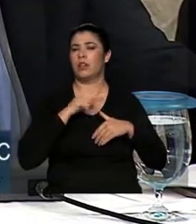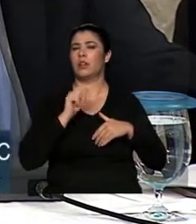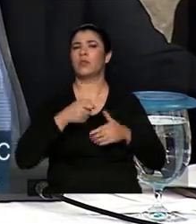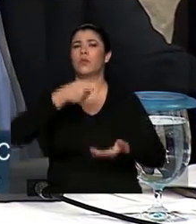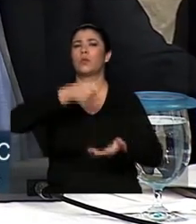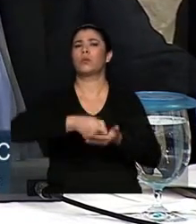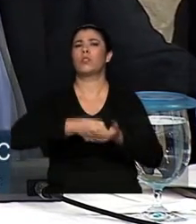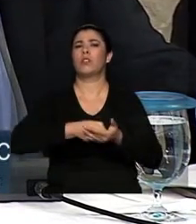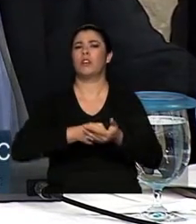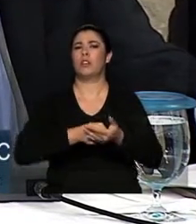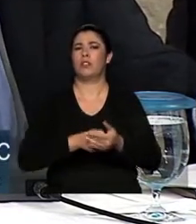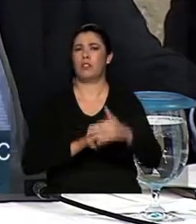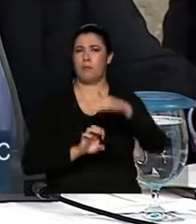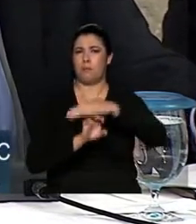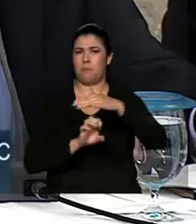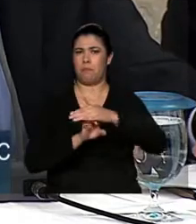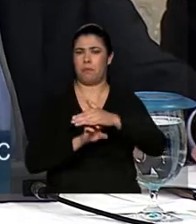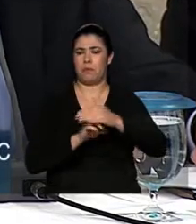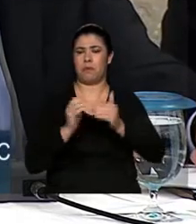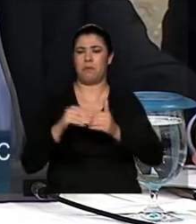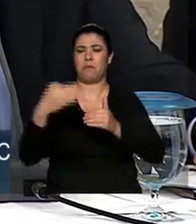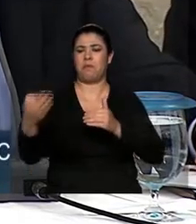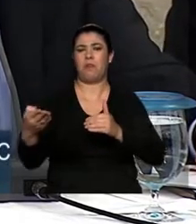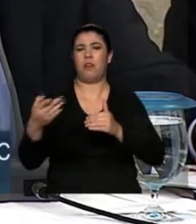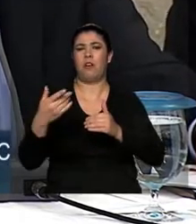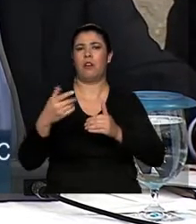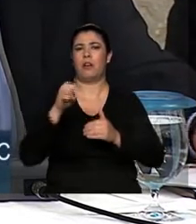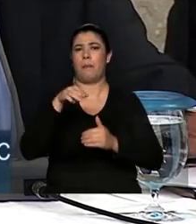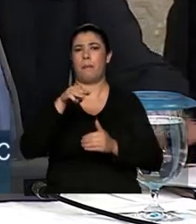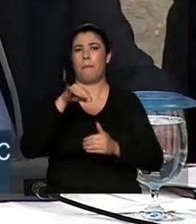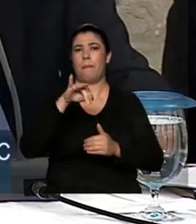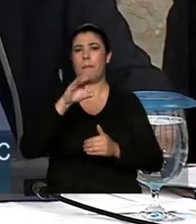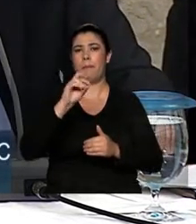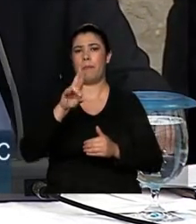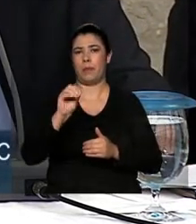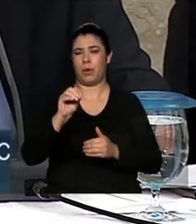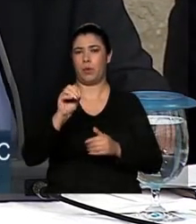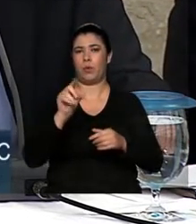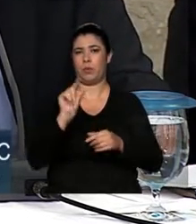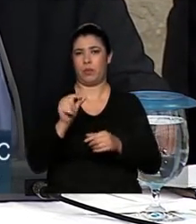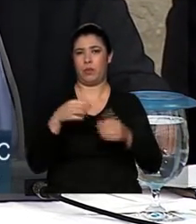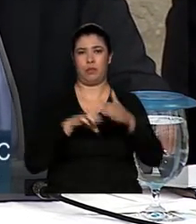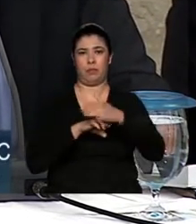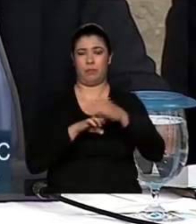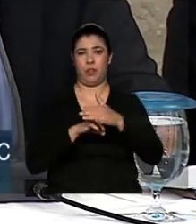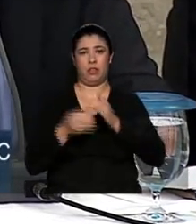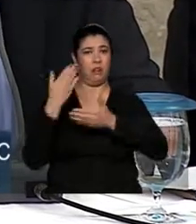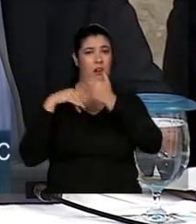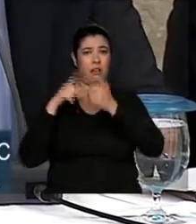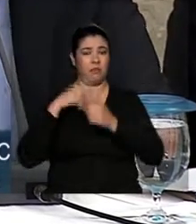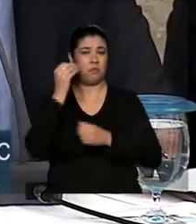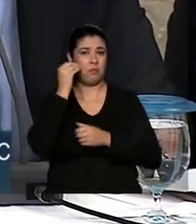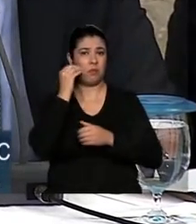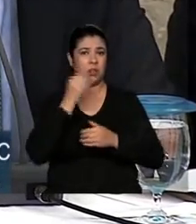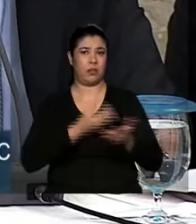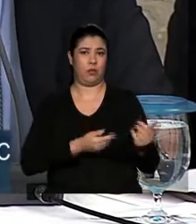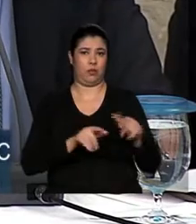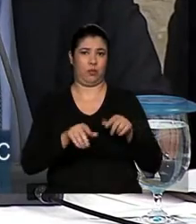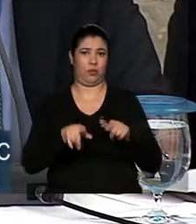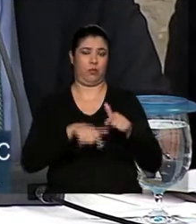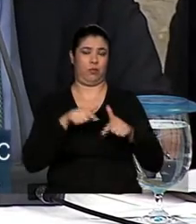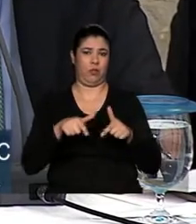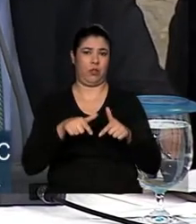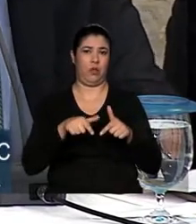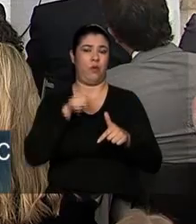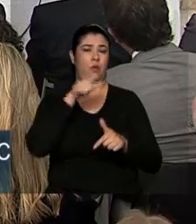obrigação e sem nenhum incentivo. foi a sua determinação, junto com o Ministério da